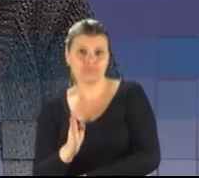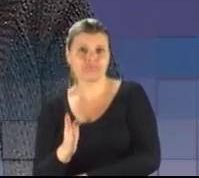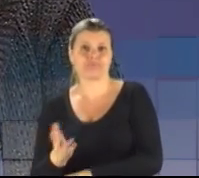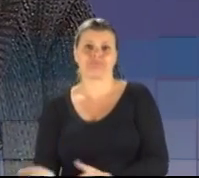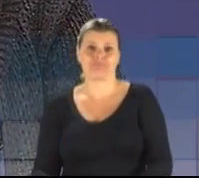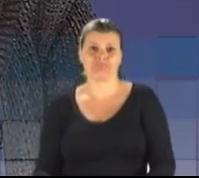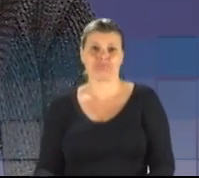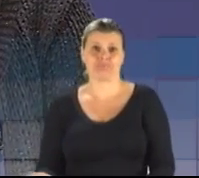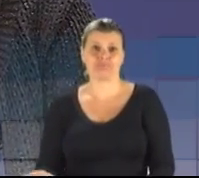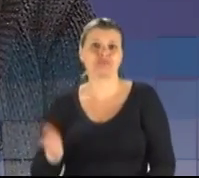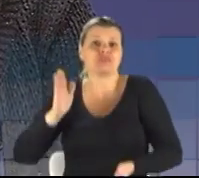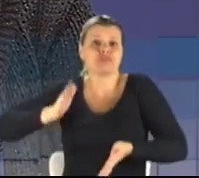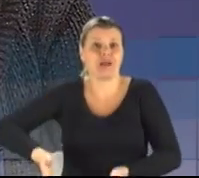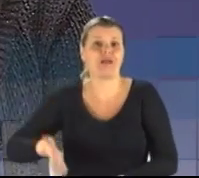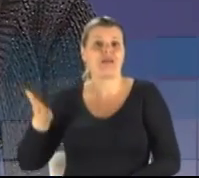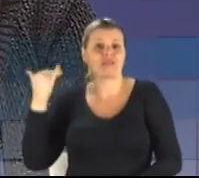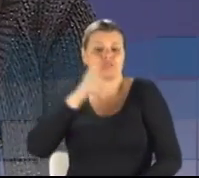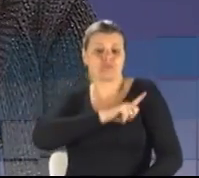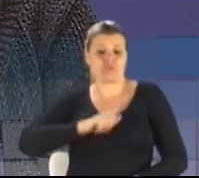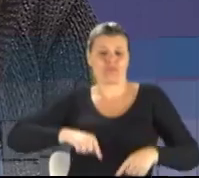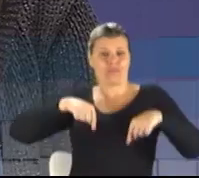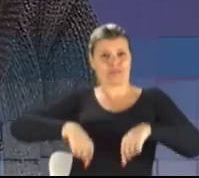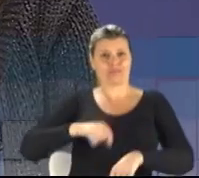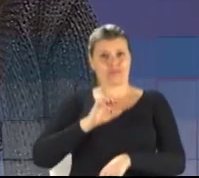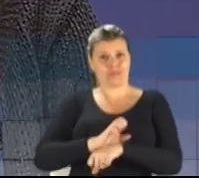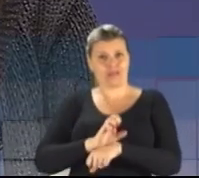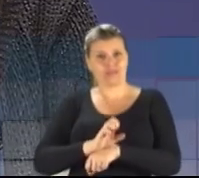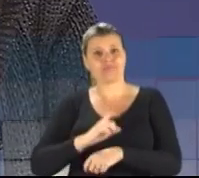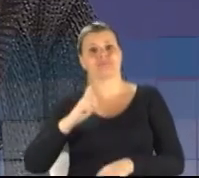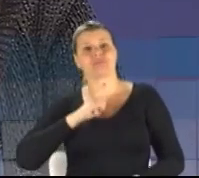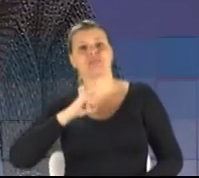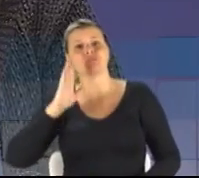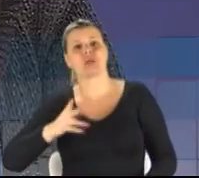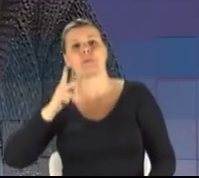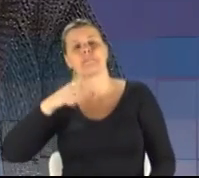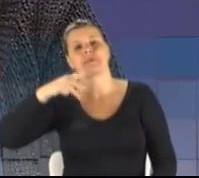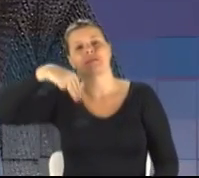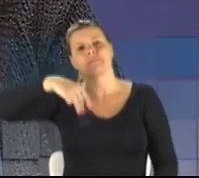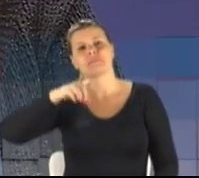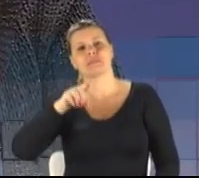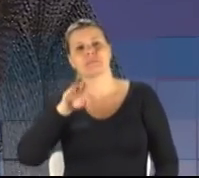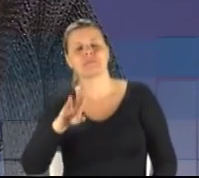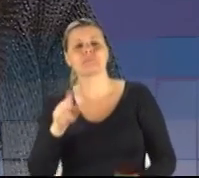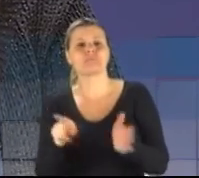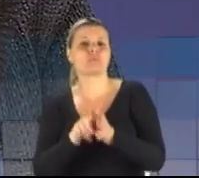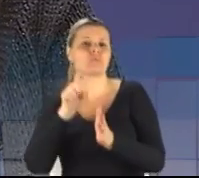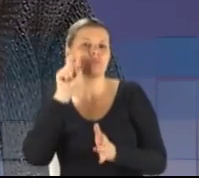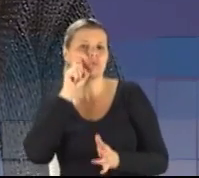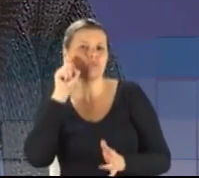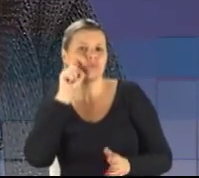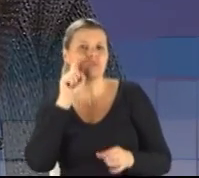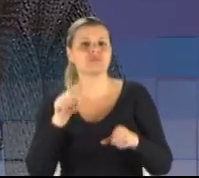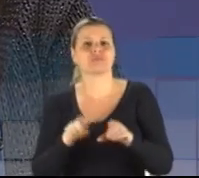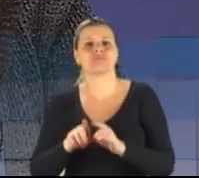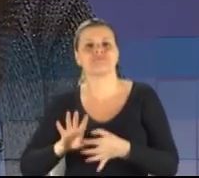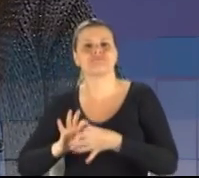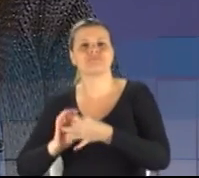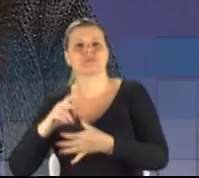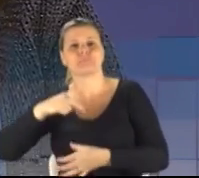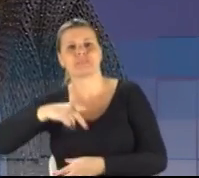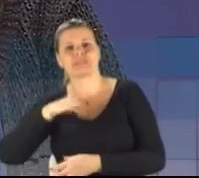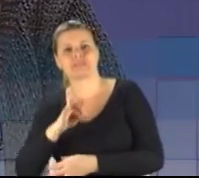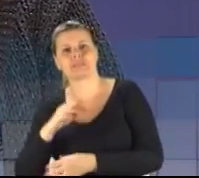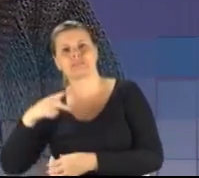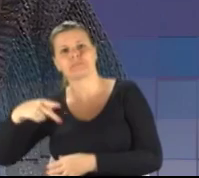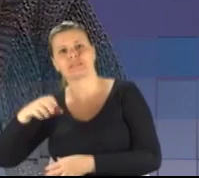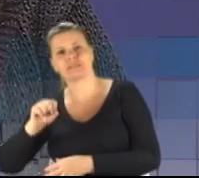candidatos do sistema, já governaram o Estado. Já teve o PMDB do Rigoto, já teve a aliança PP-PSDB, representada pela